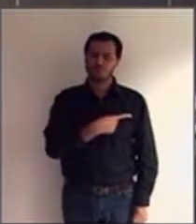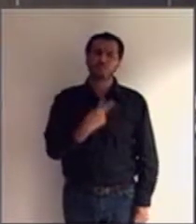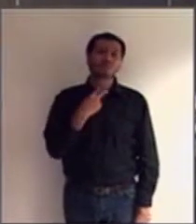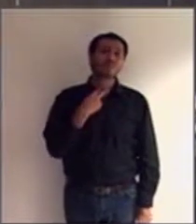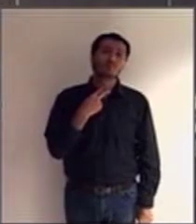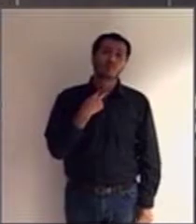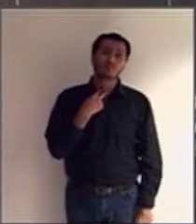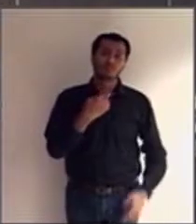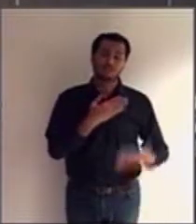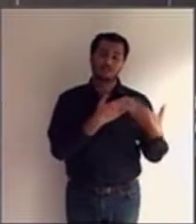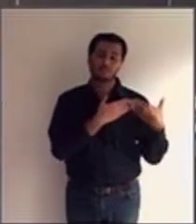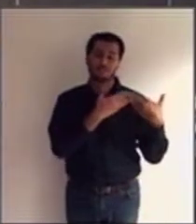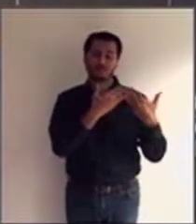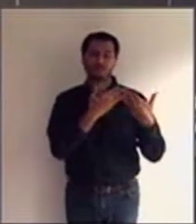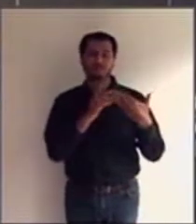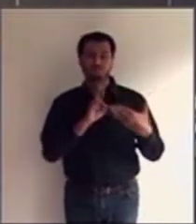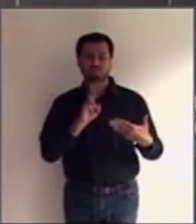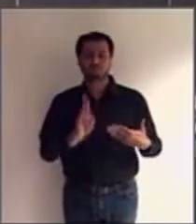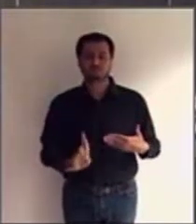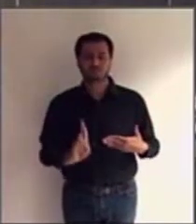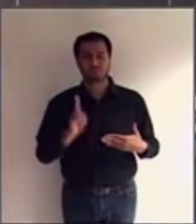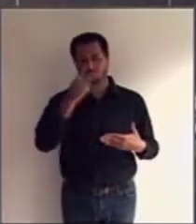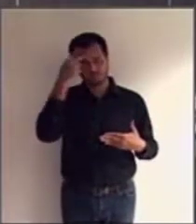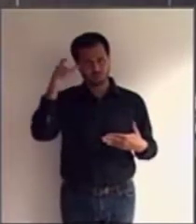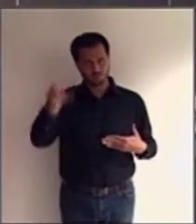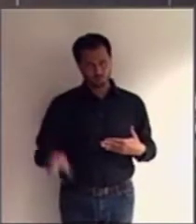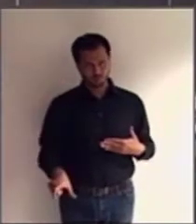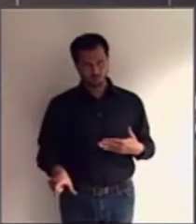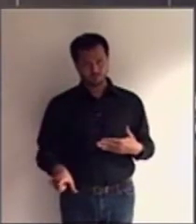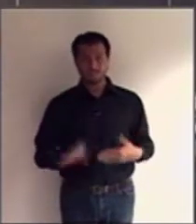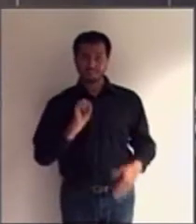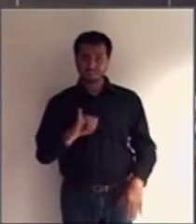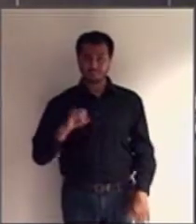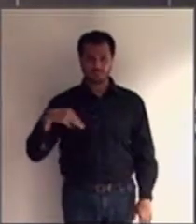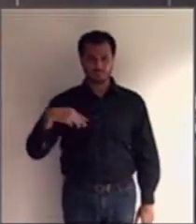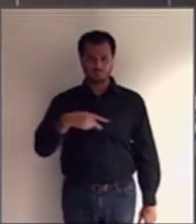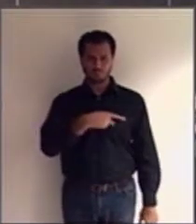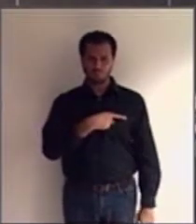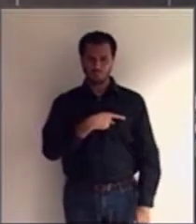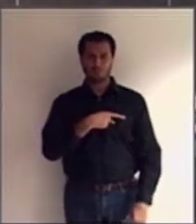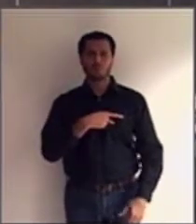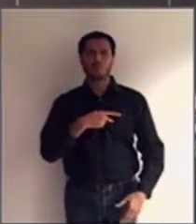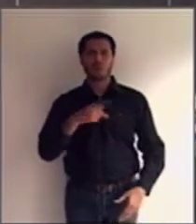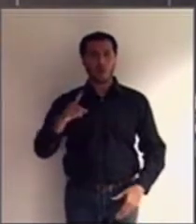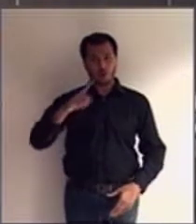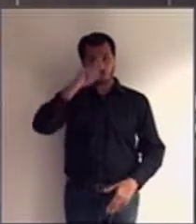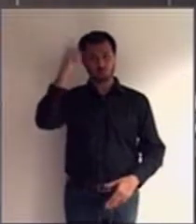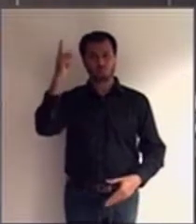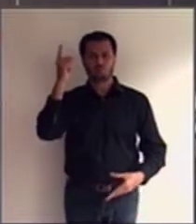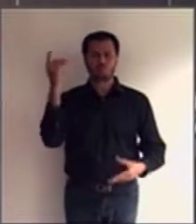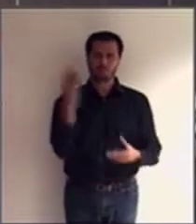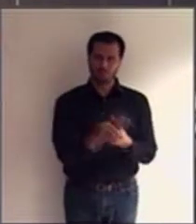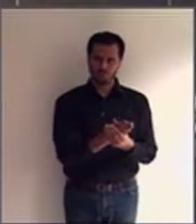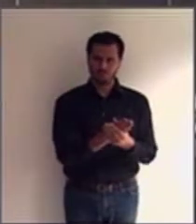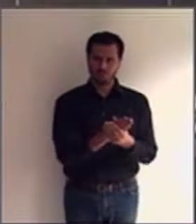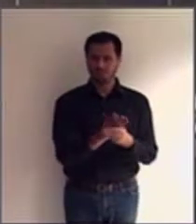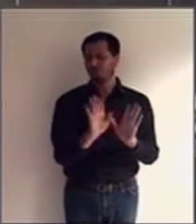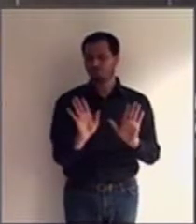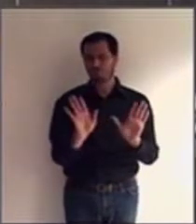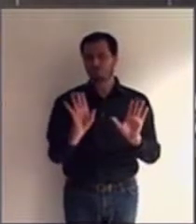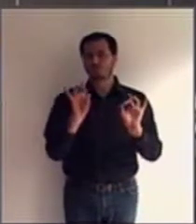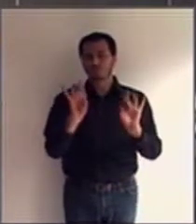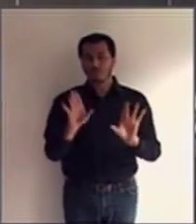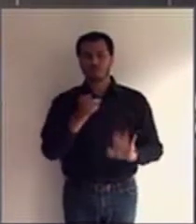o Ministério Público, ele não for o autor da ação de interdição, ele será o fiscal da lei dentro do processo de